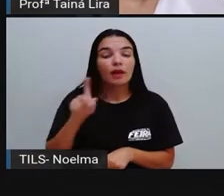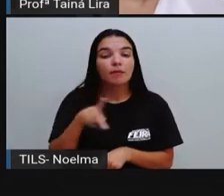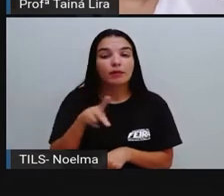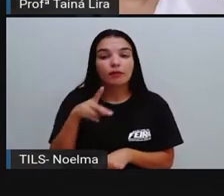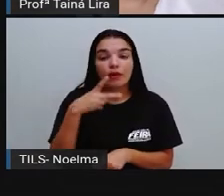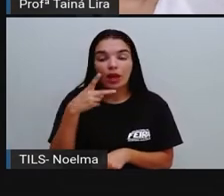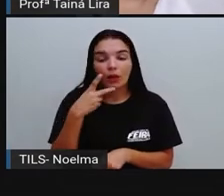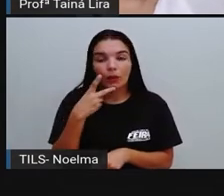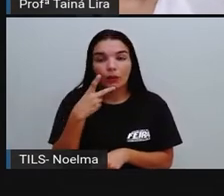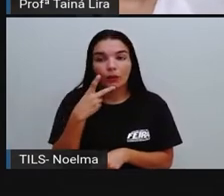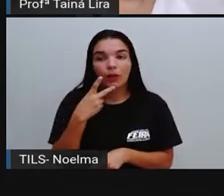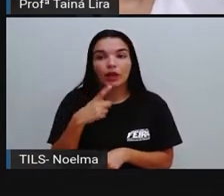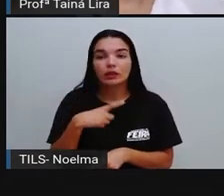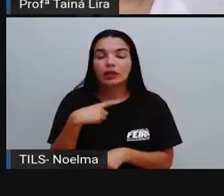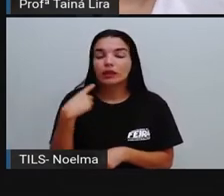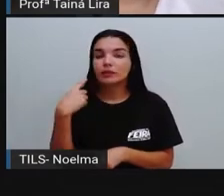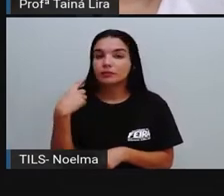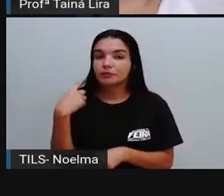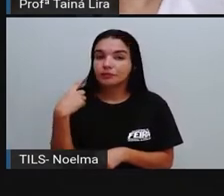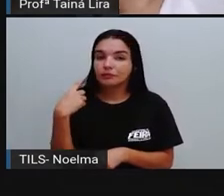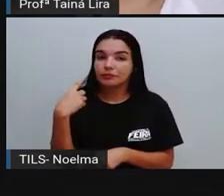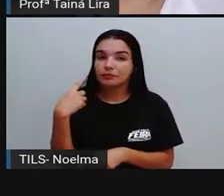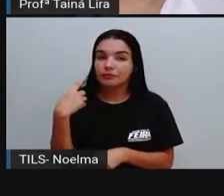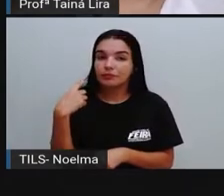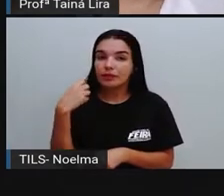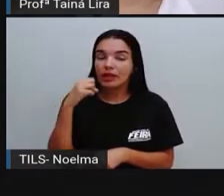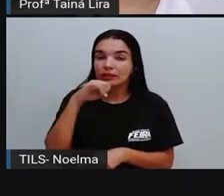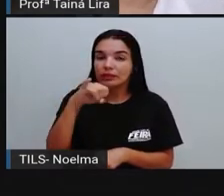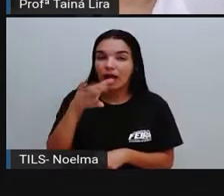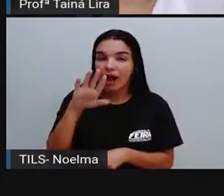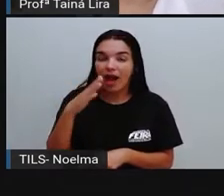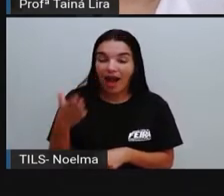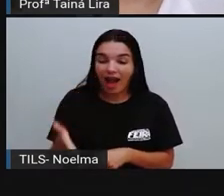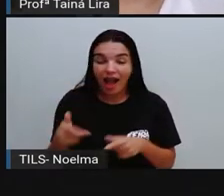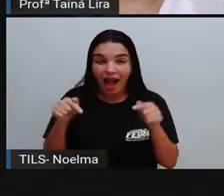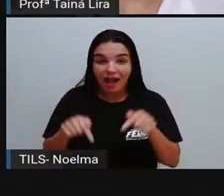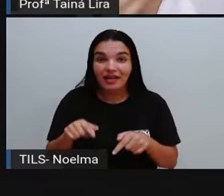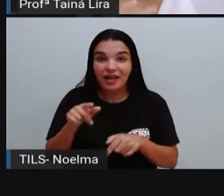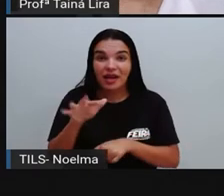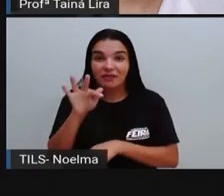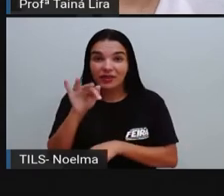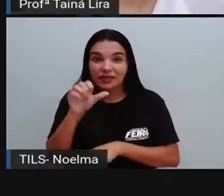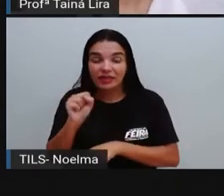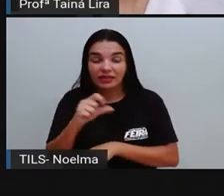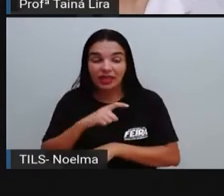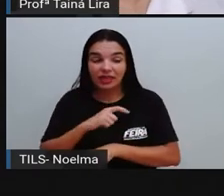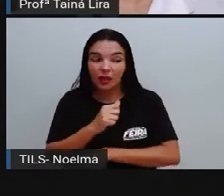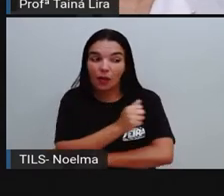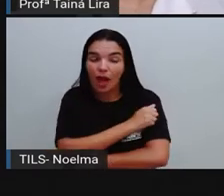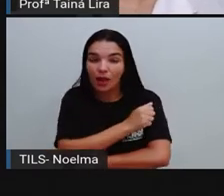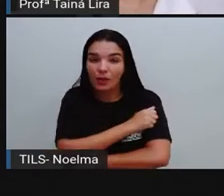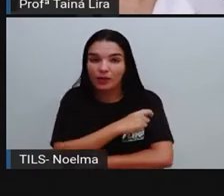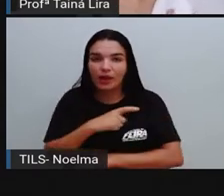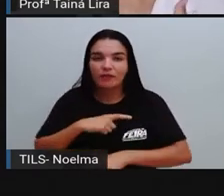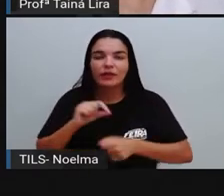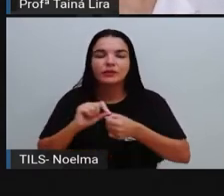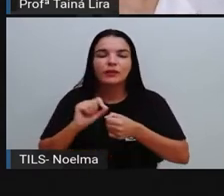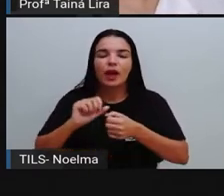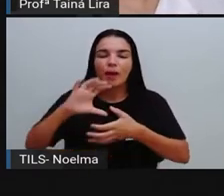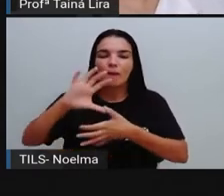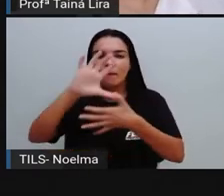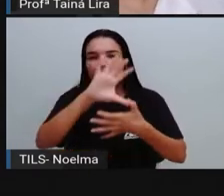em algumas aulas que uma estudante daqui de Feira de Santana fez um mapa colocando aí os